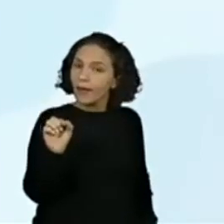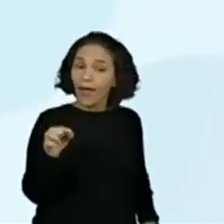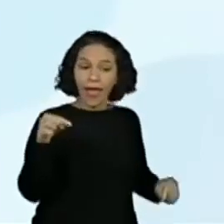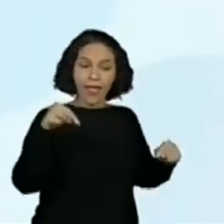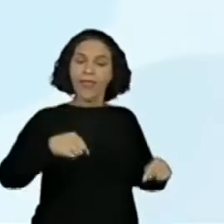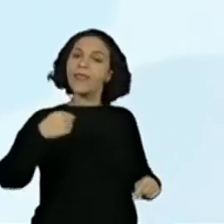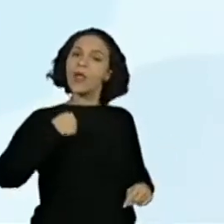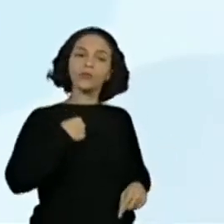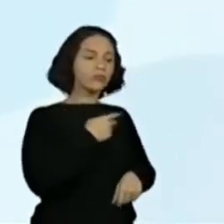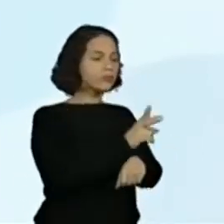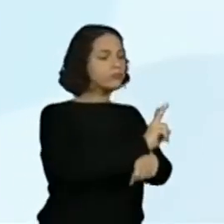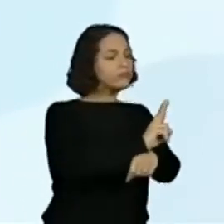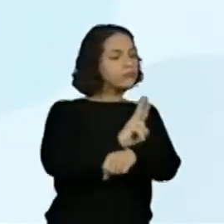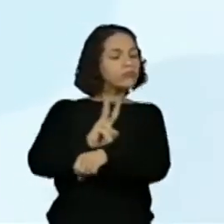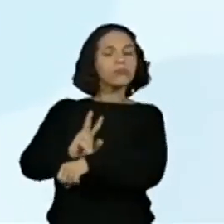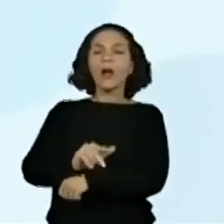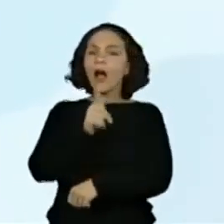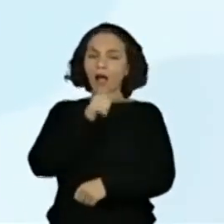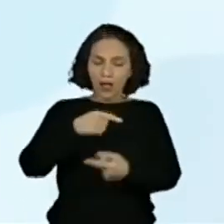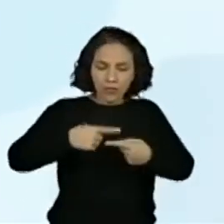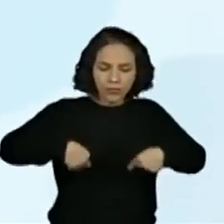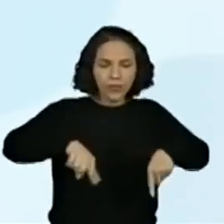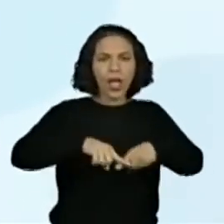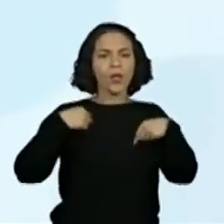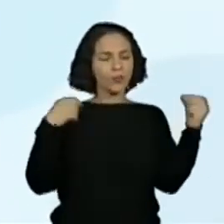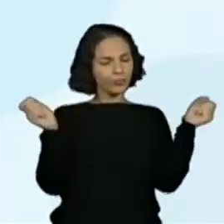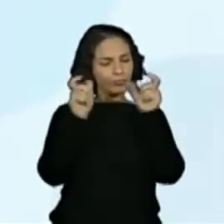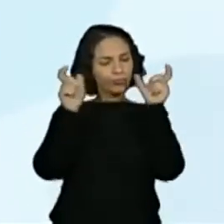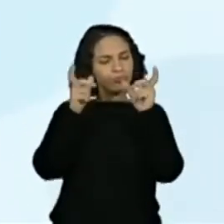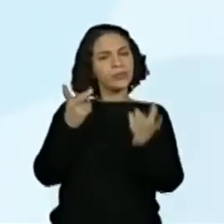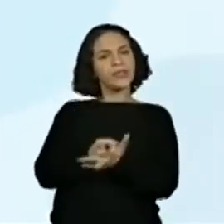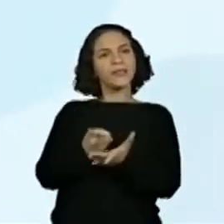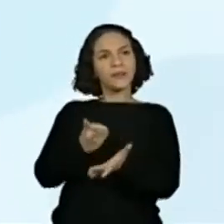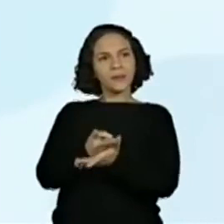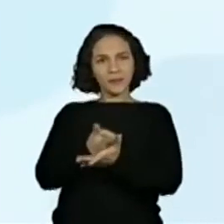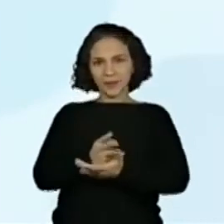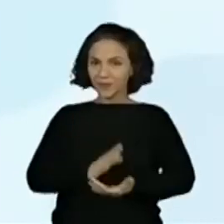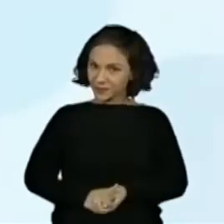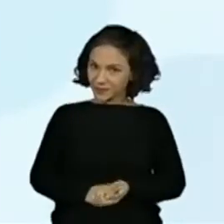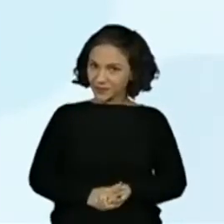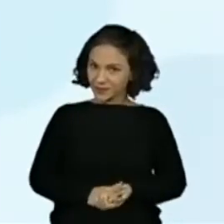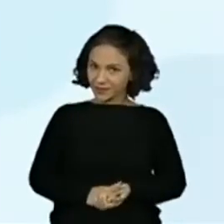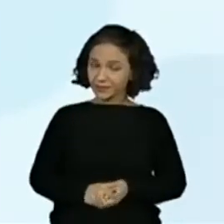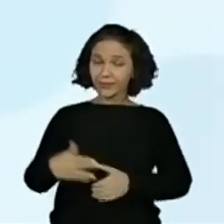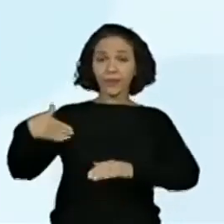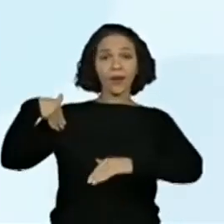guardião do lago. Estou sempre alerta. Dias depois...